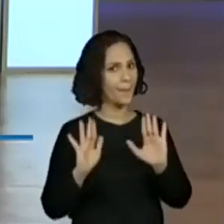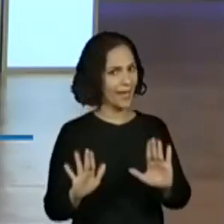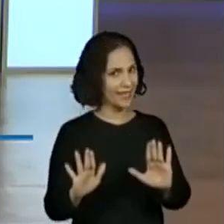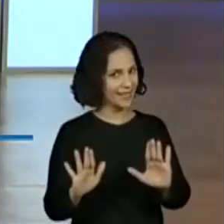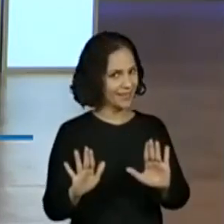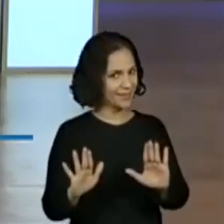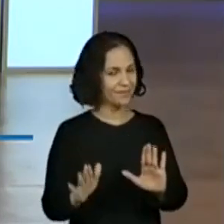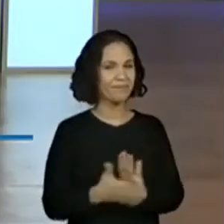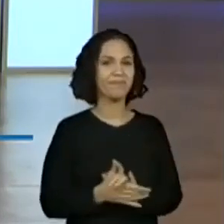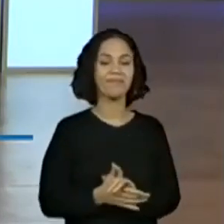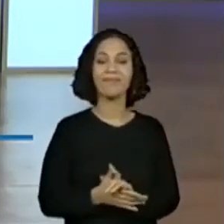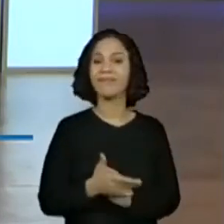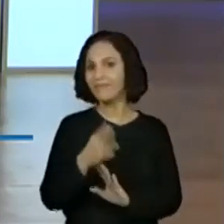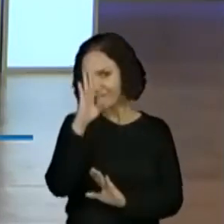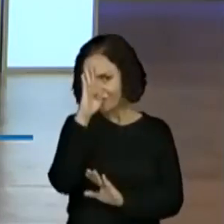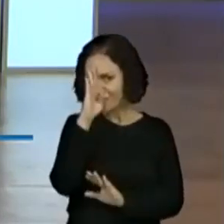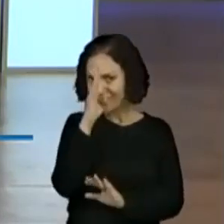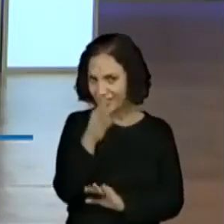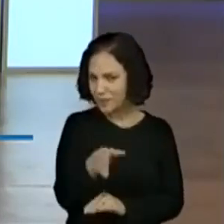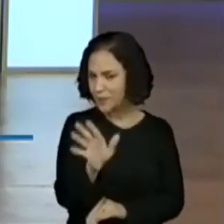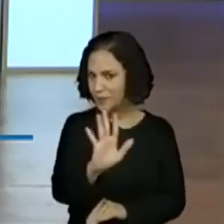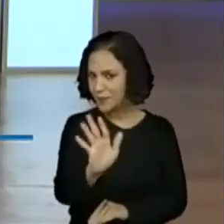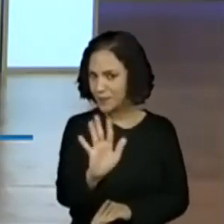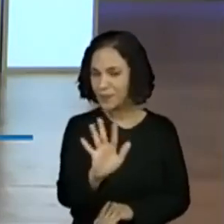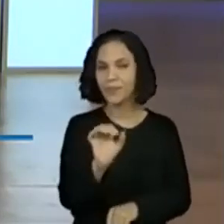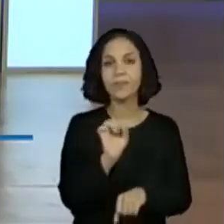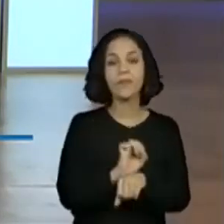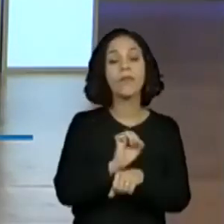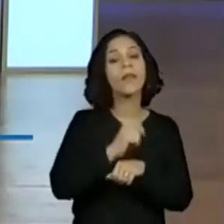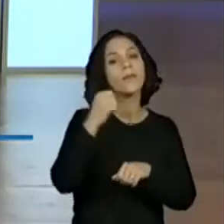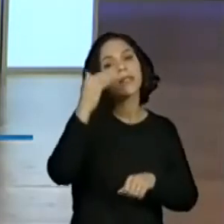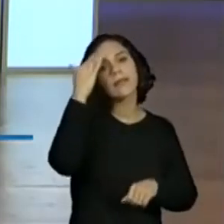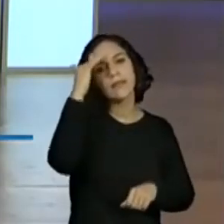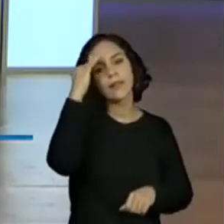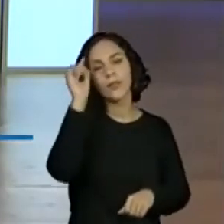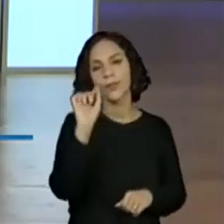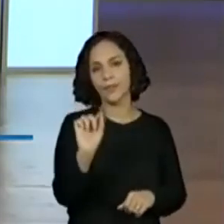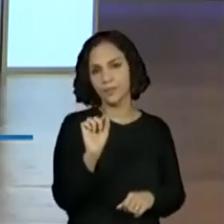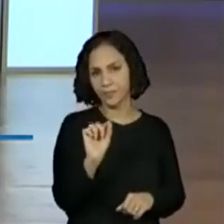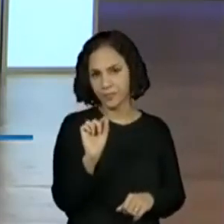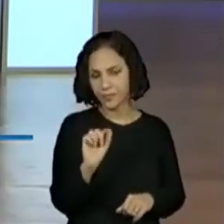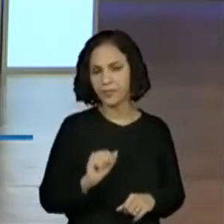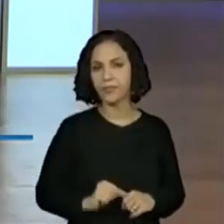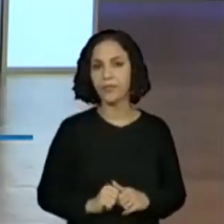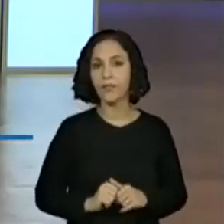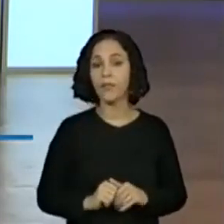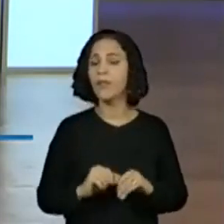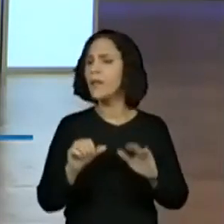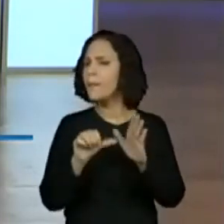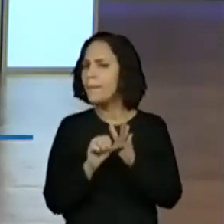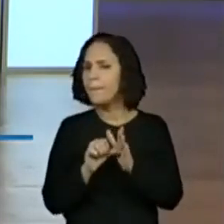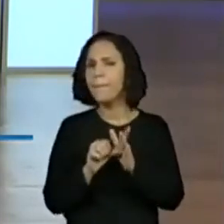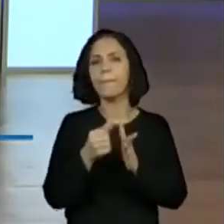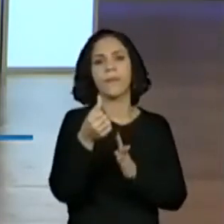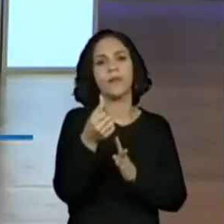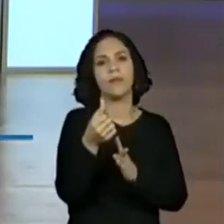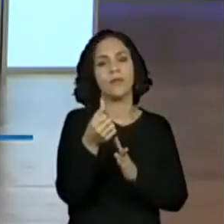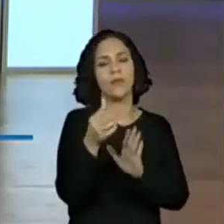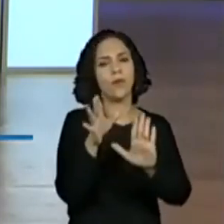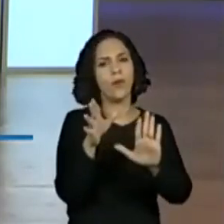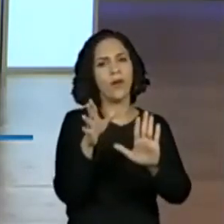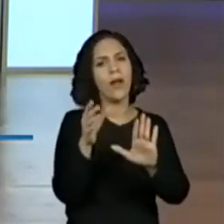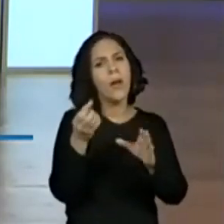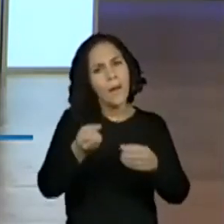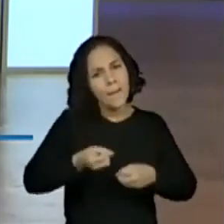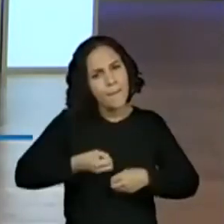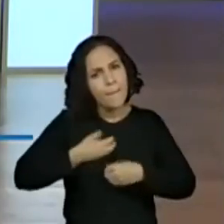antes de mais nada, o que nós precisamos entender? Primeiro, como os poemas,